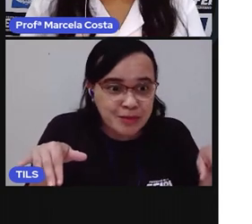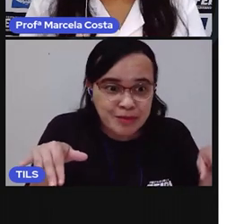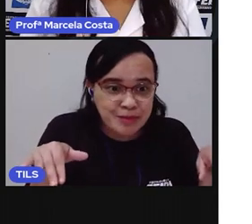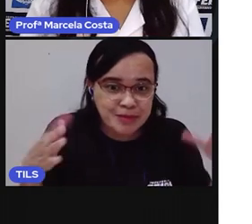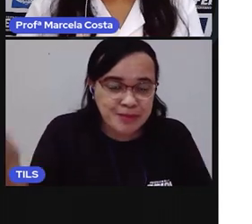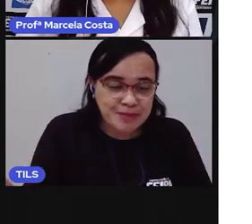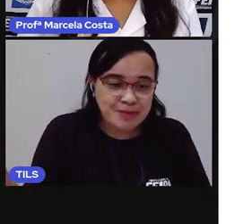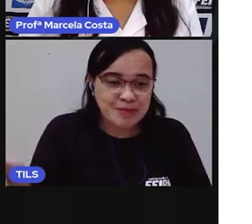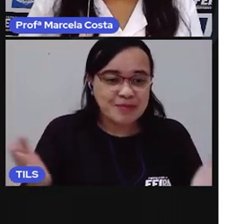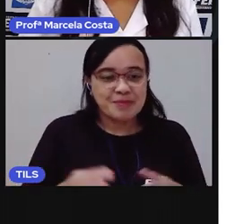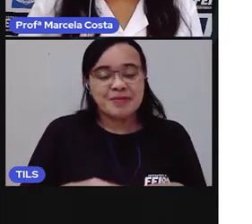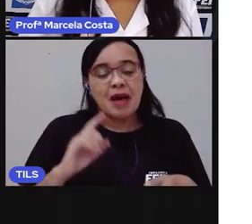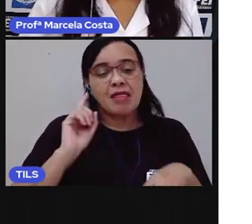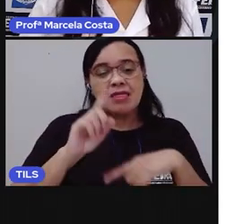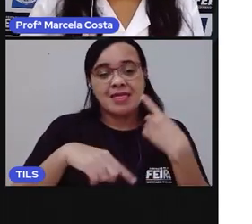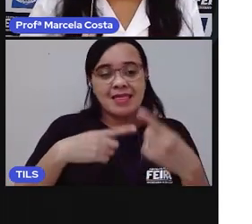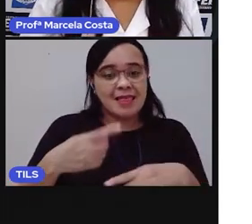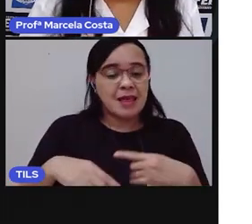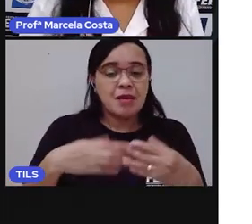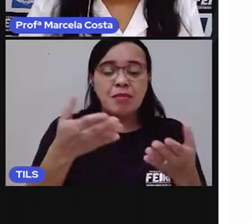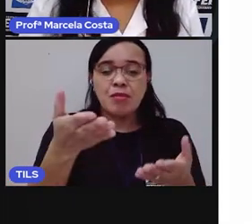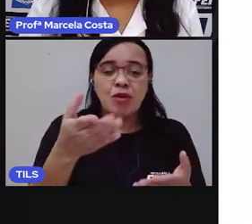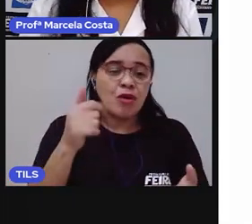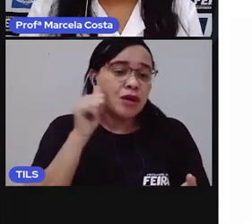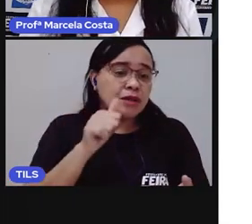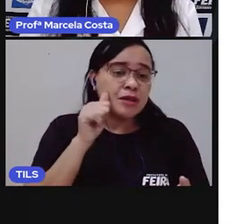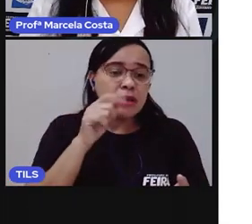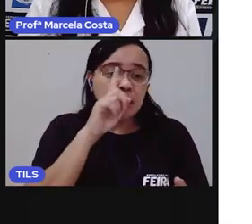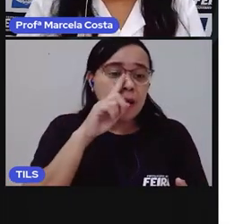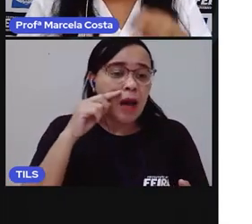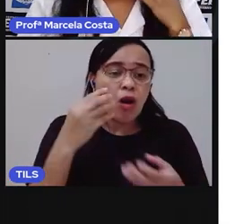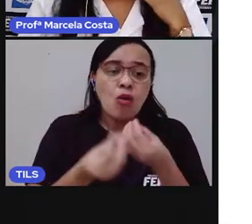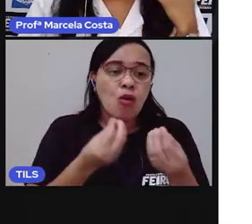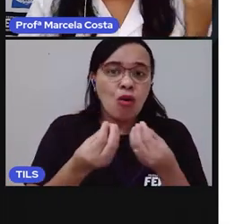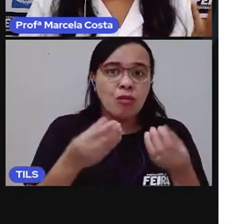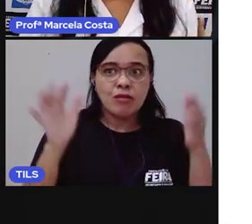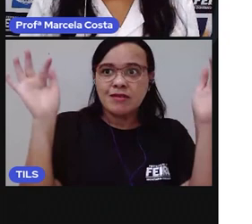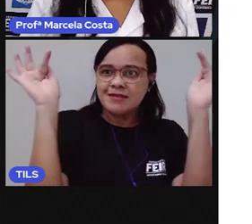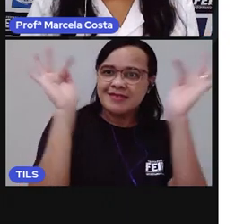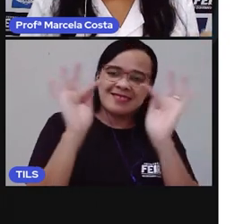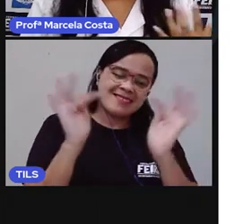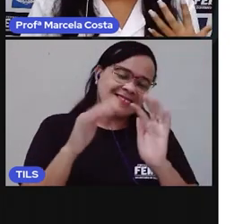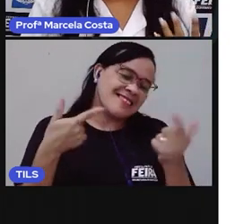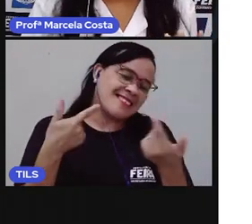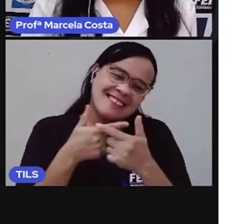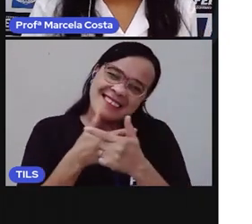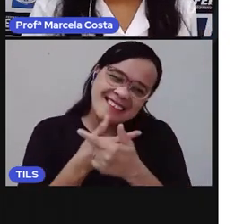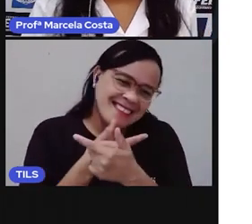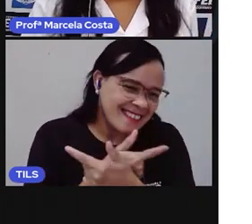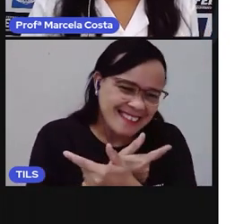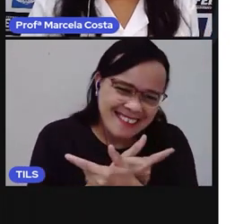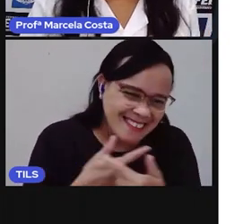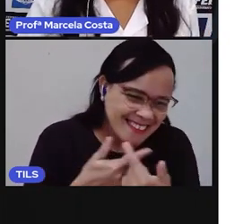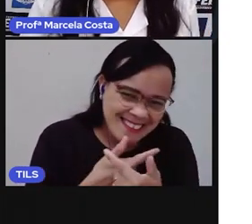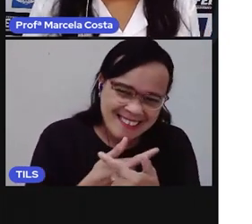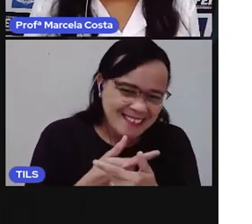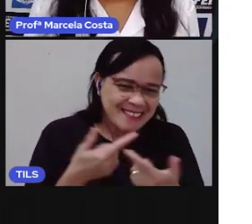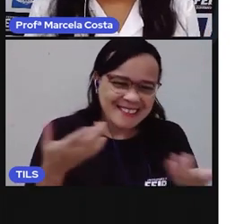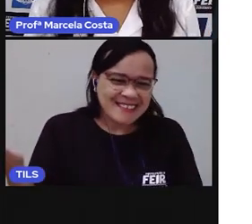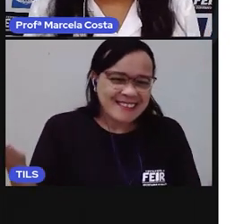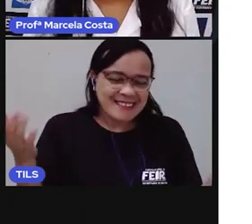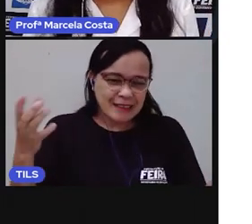desse dia, ela ficou feliz, sorridente, feliz e